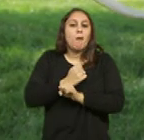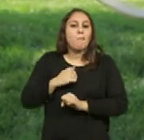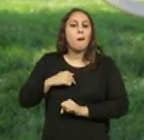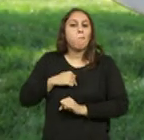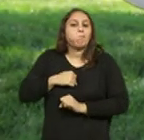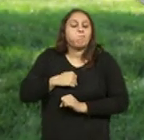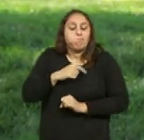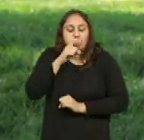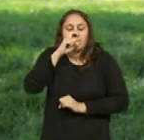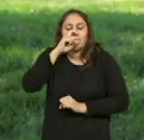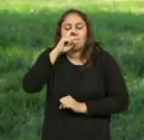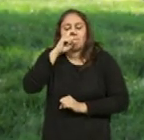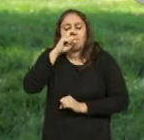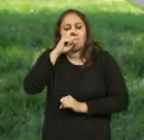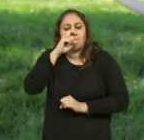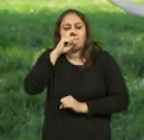interior.